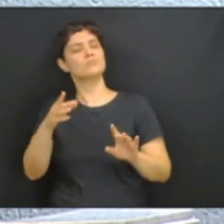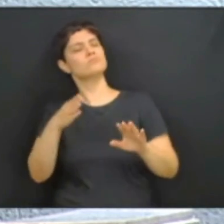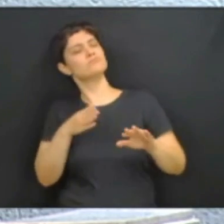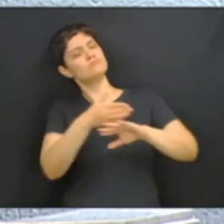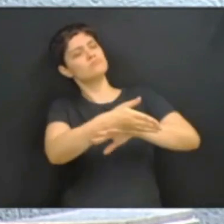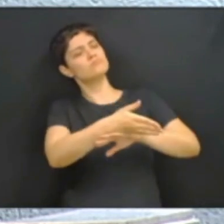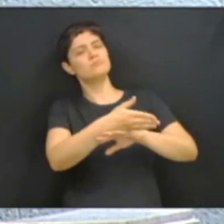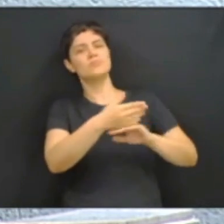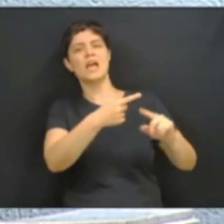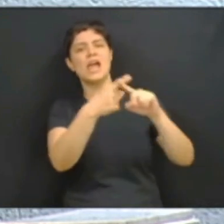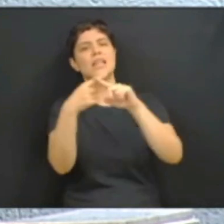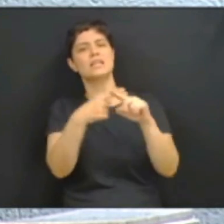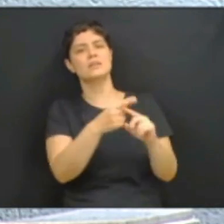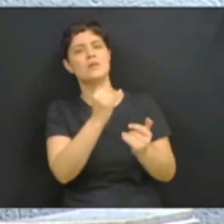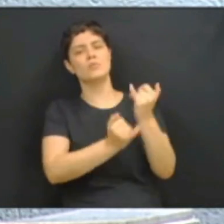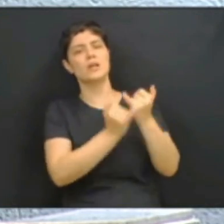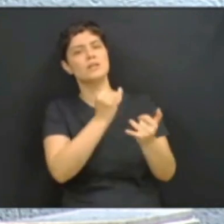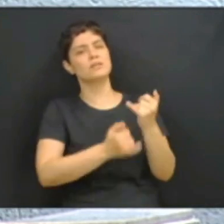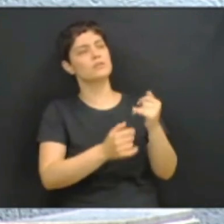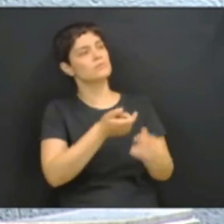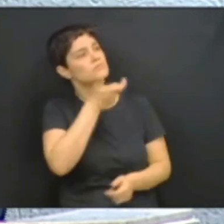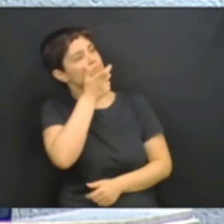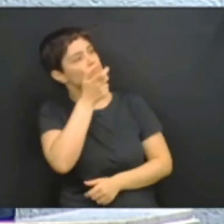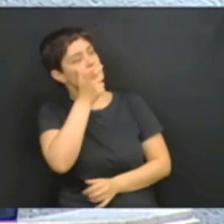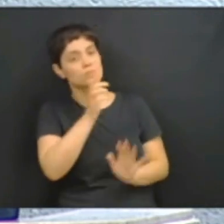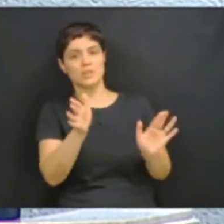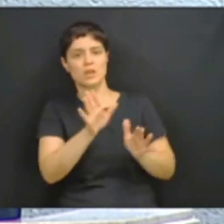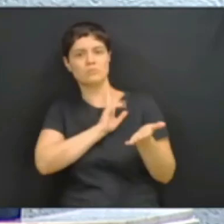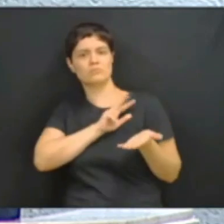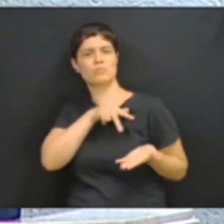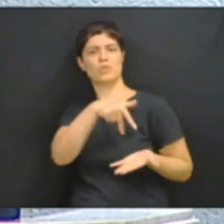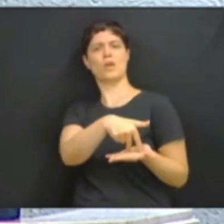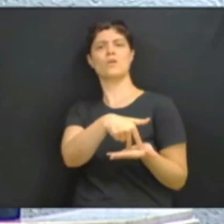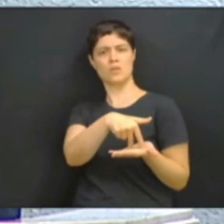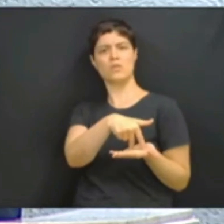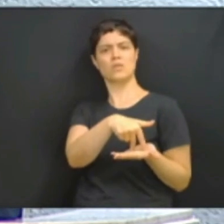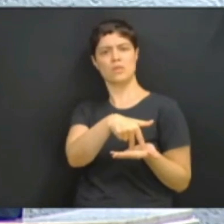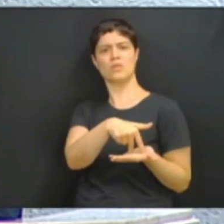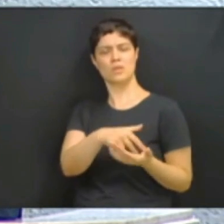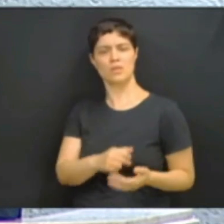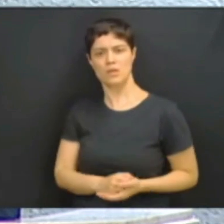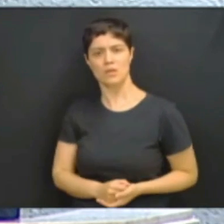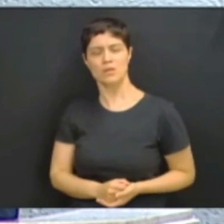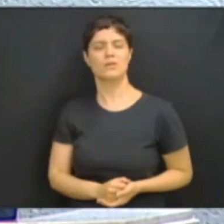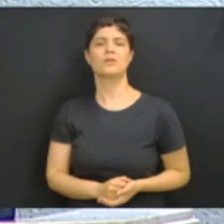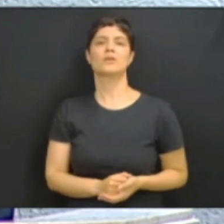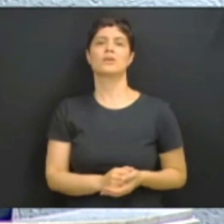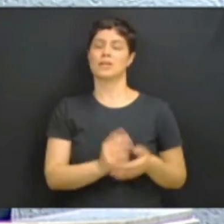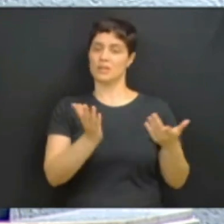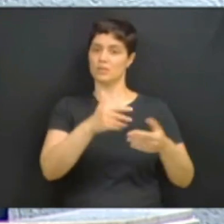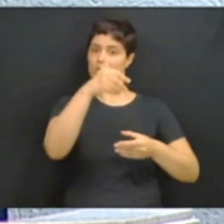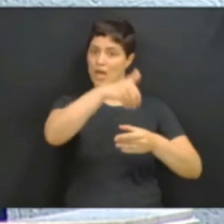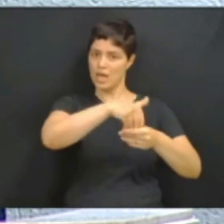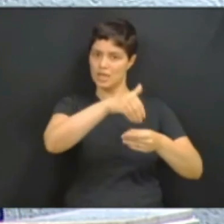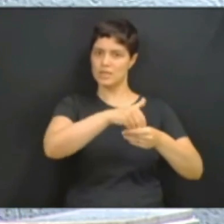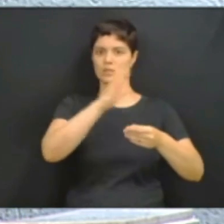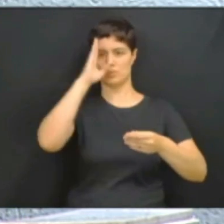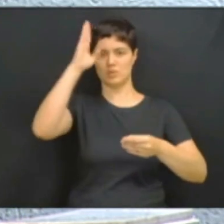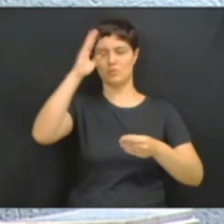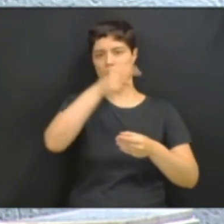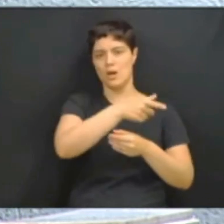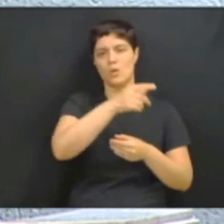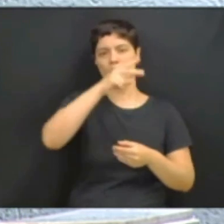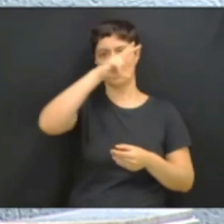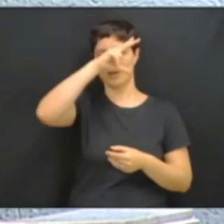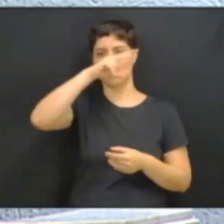coadjuvante, mas para ser protagonista, tanto na eleição majoritária, quanto na